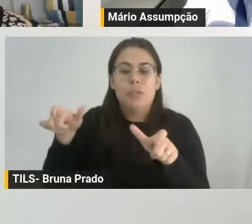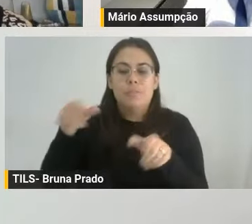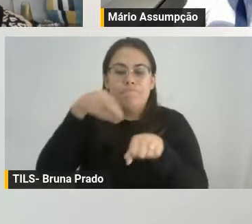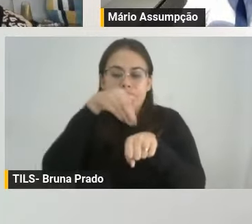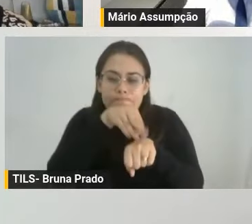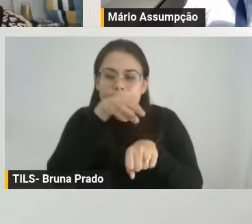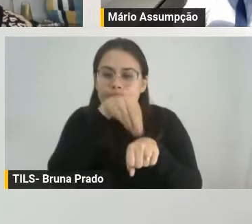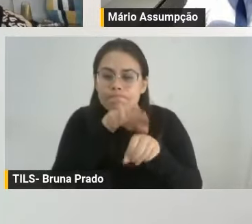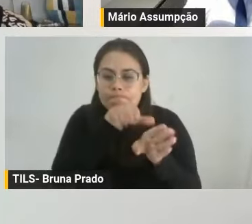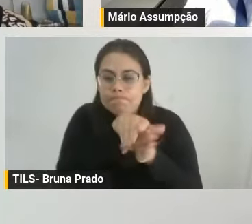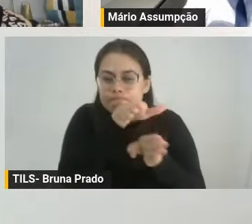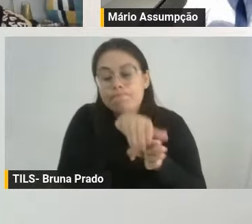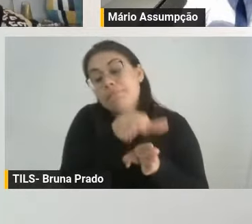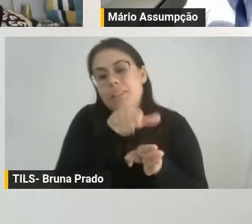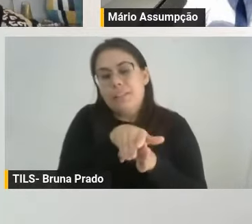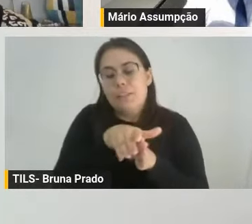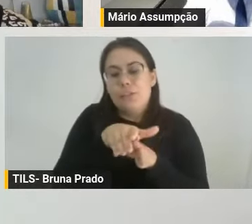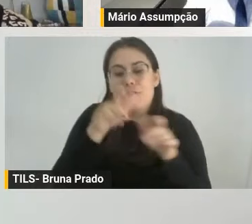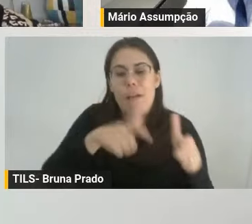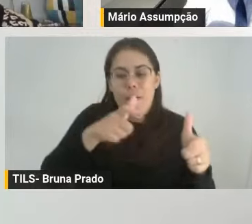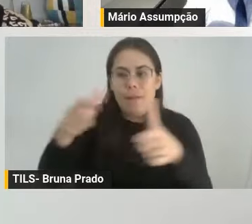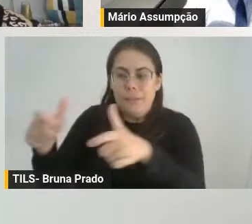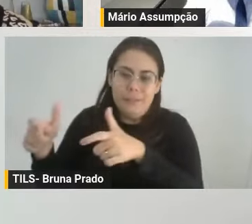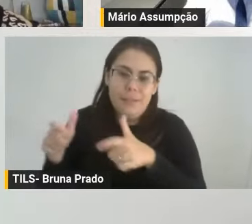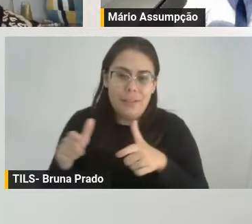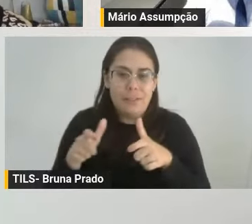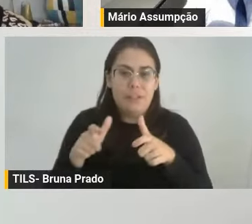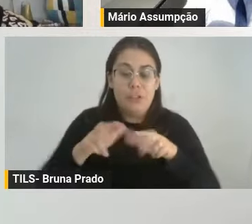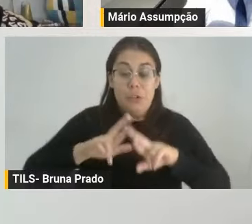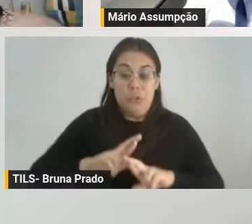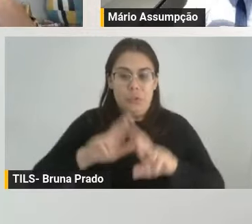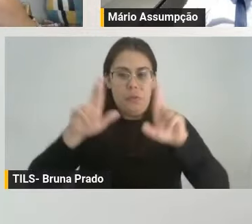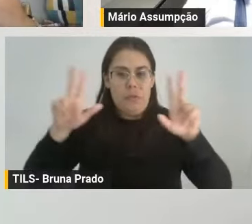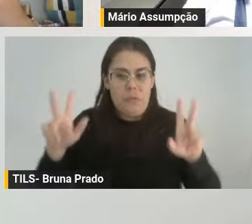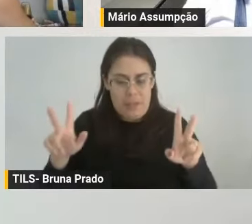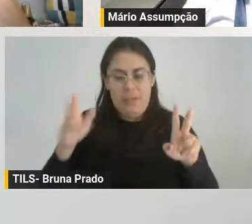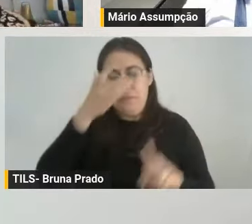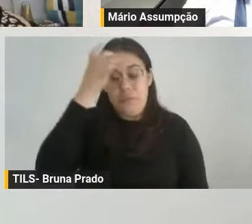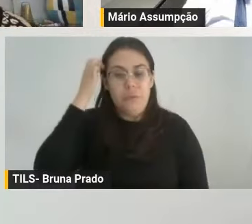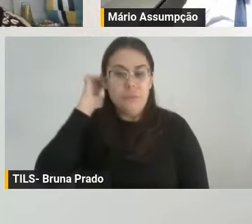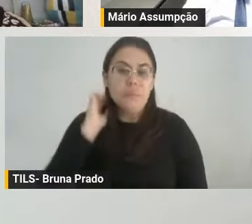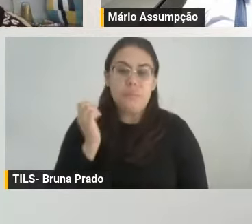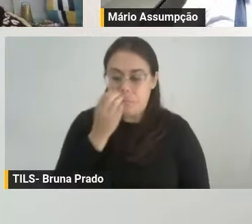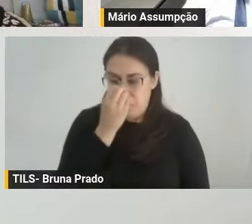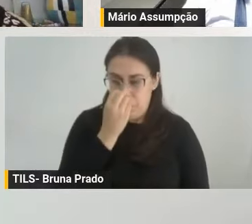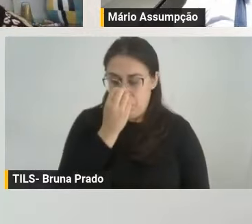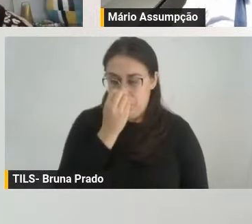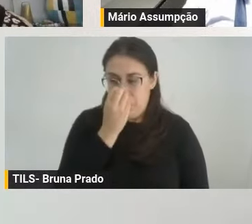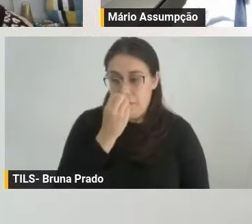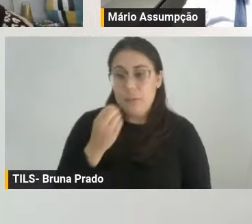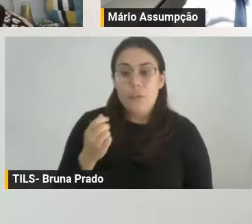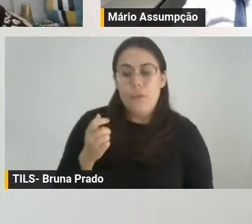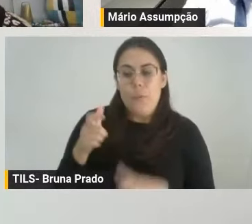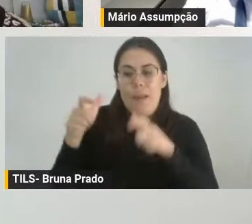de áreas que até poucos anos atrás não eram áreas correlatas à educação.